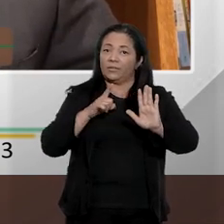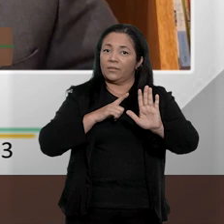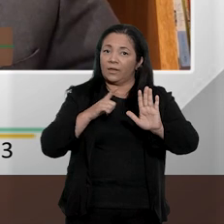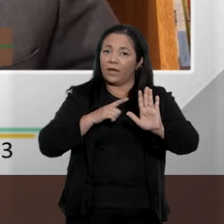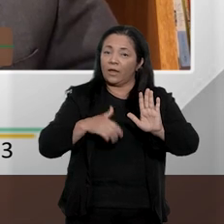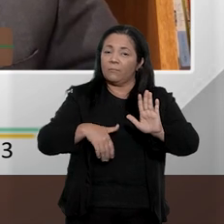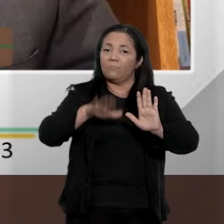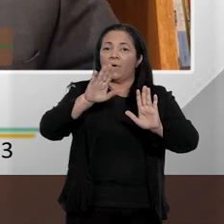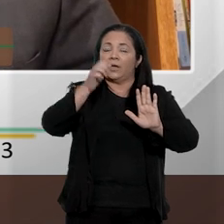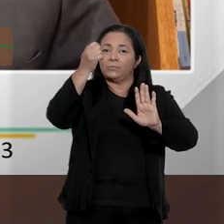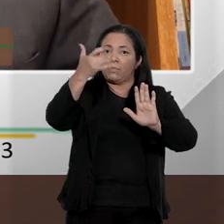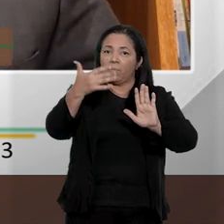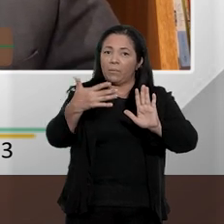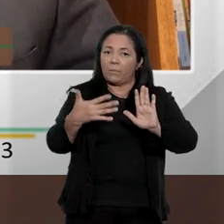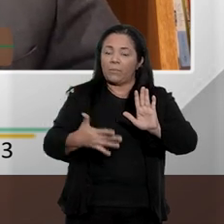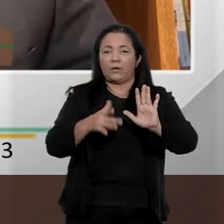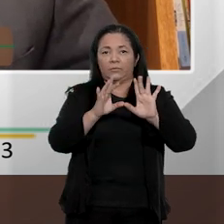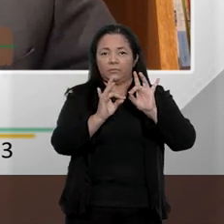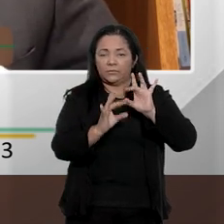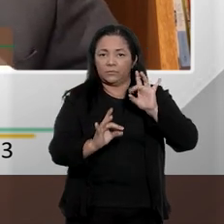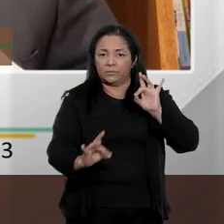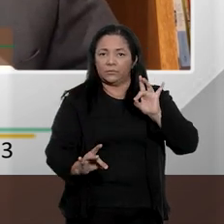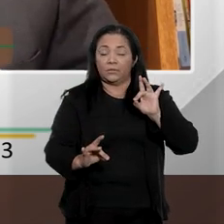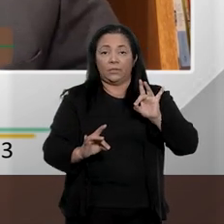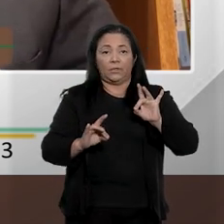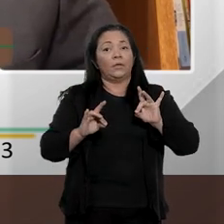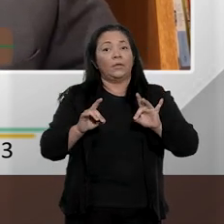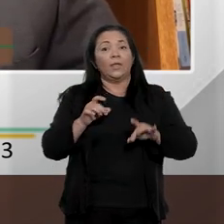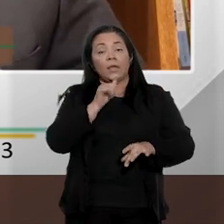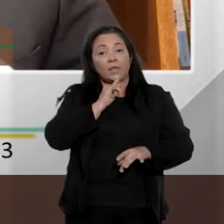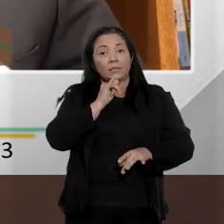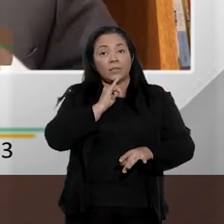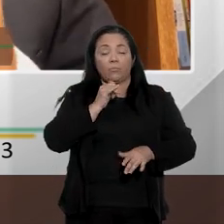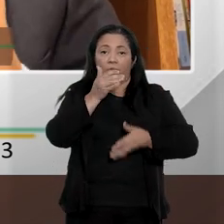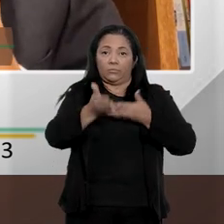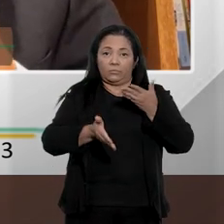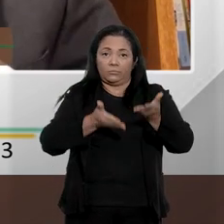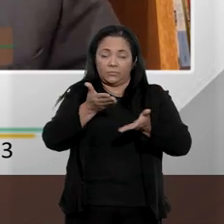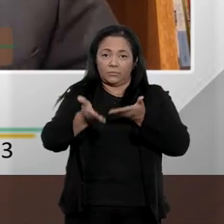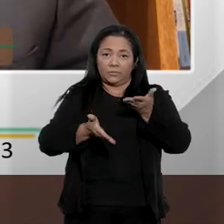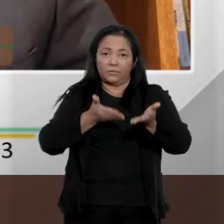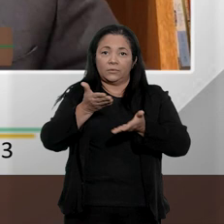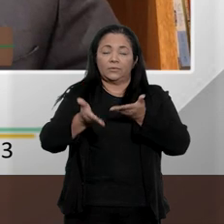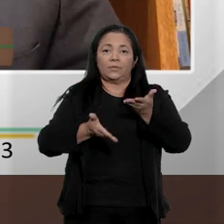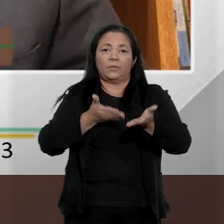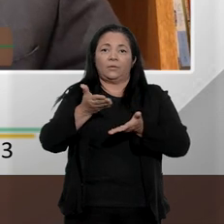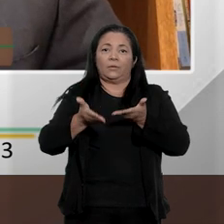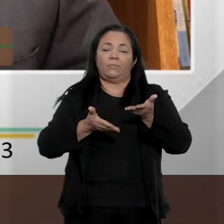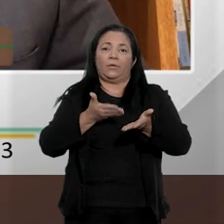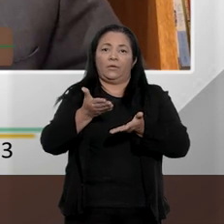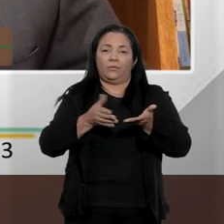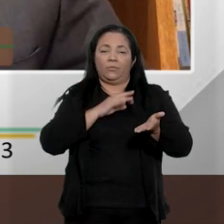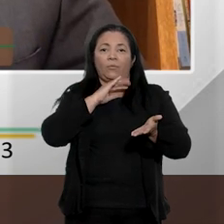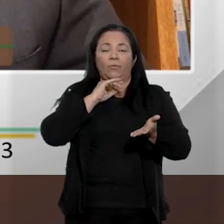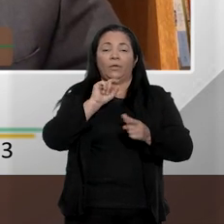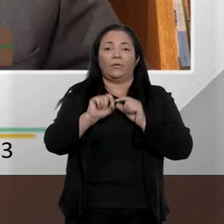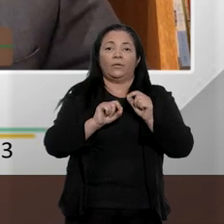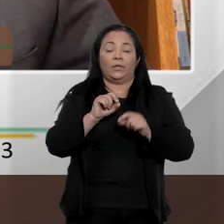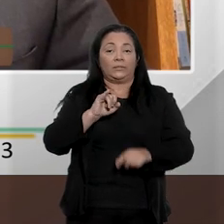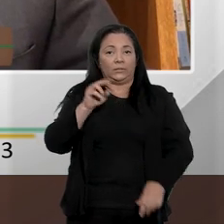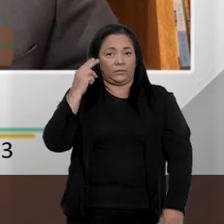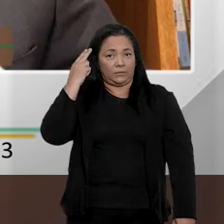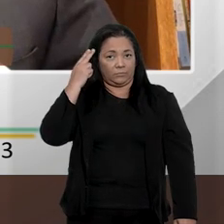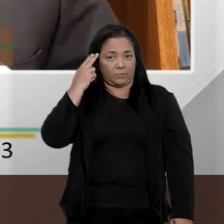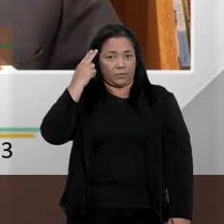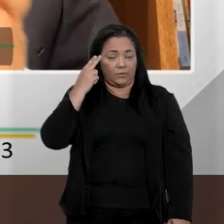particularidades. Como, por exemplo, um tratamento mais gravoso, uma causa de aumento de pena, para a hipótese em que se